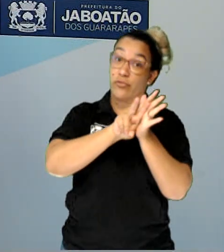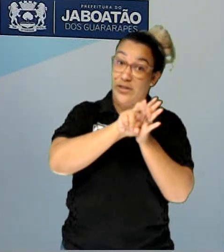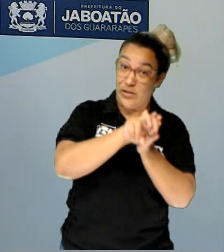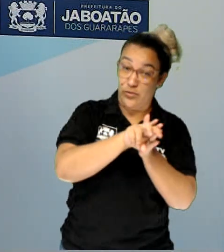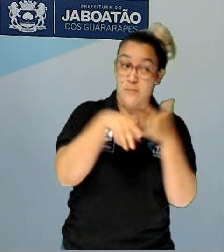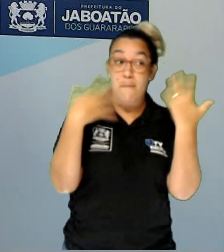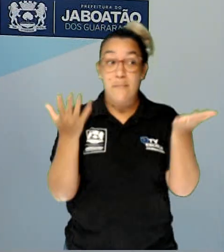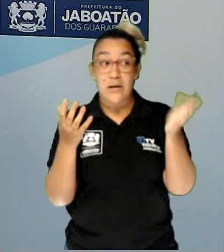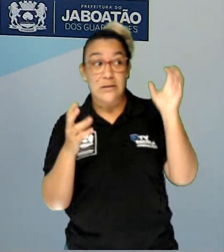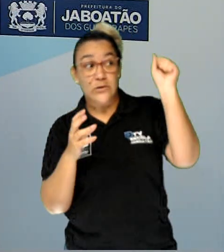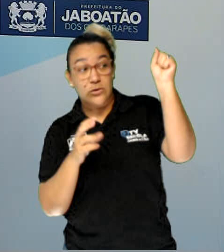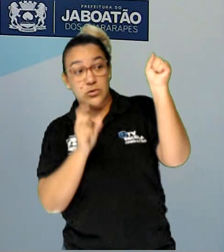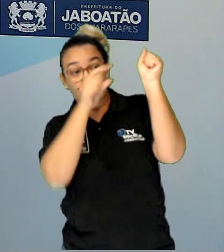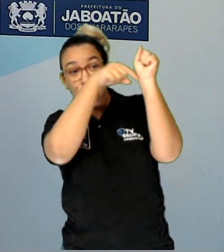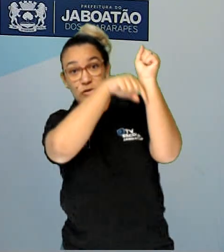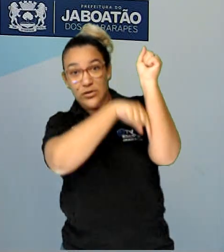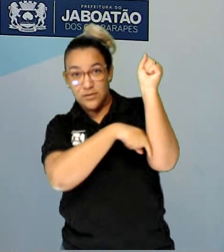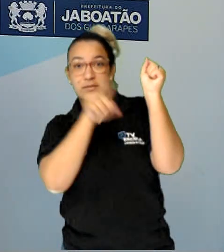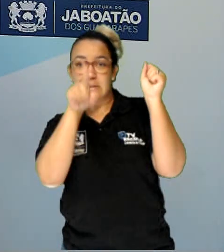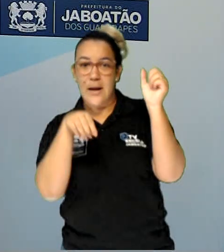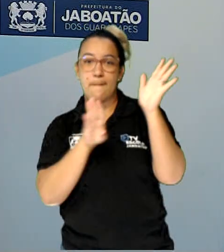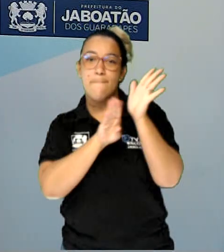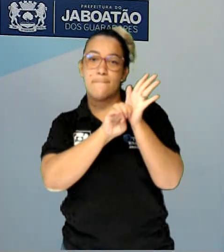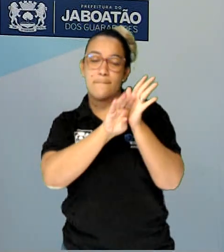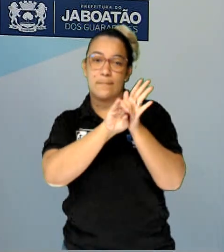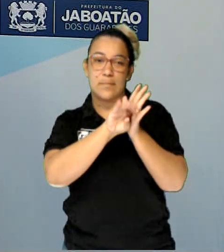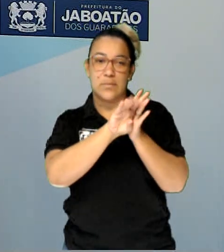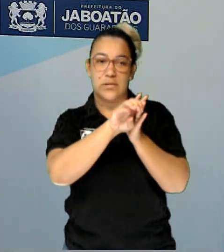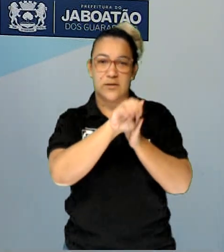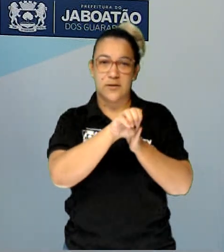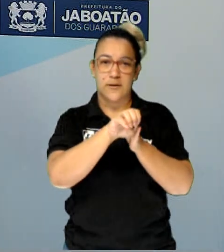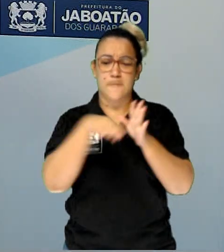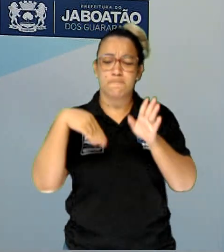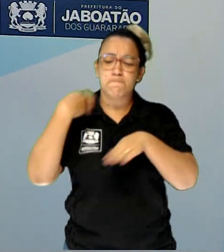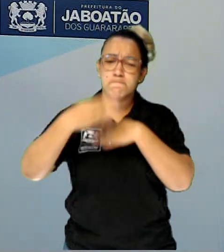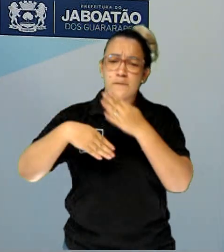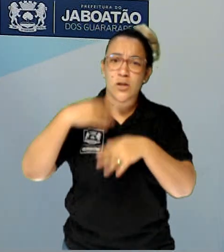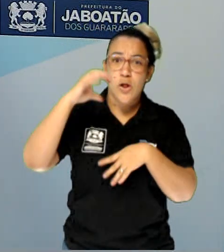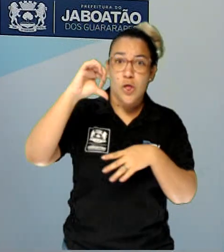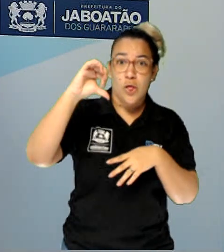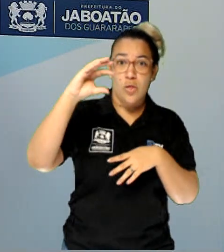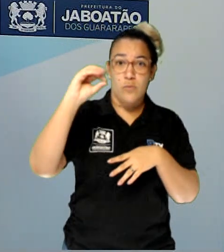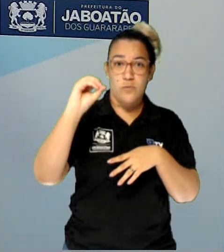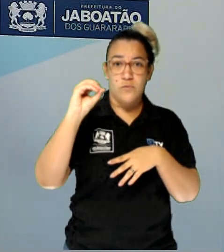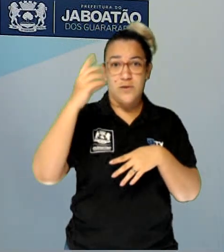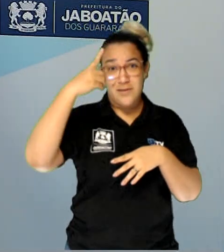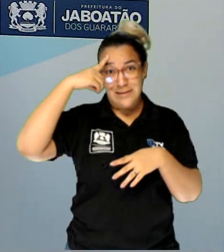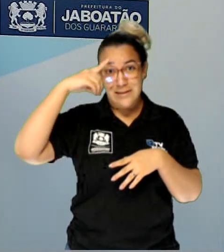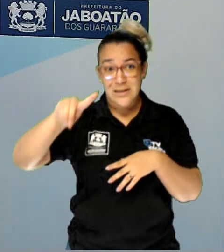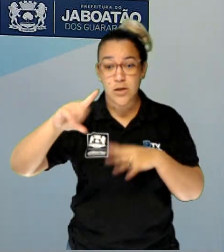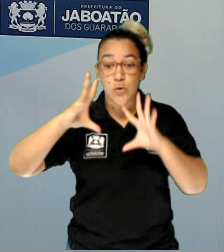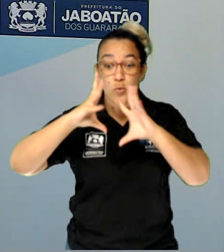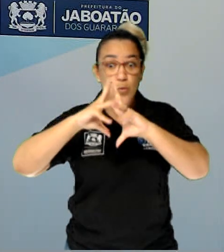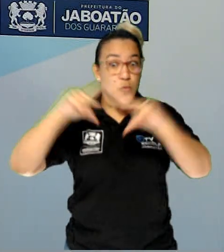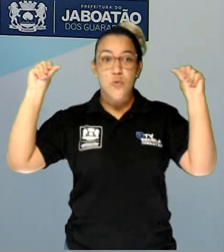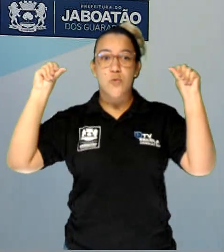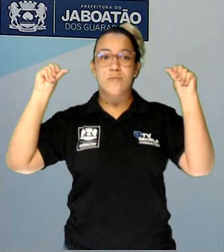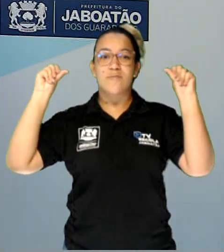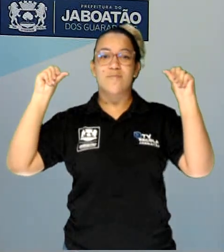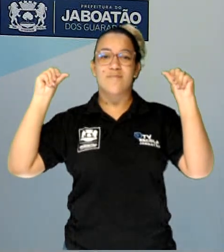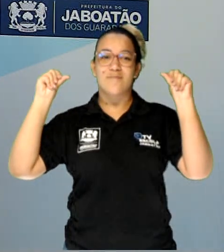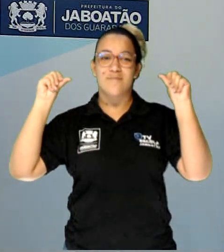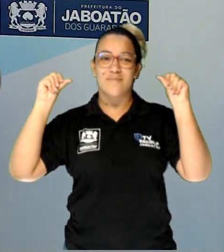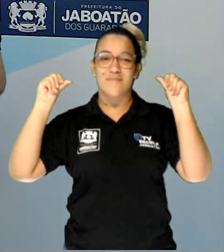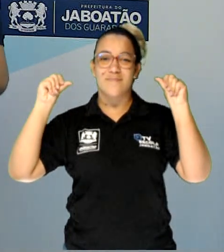sífilis aqui é uma bactéria. Passou-se aí esses 90 dias, desaparece tudo, pode